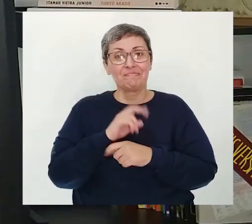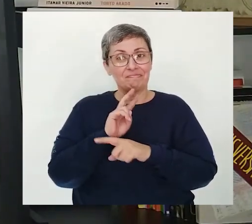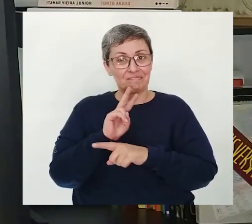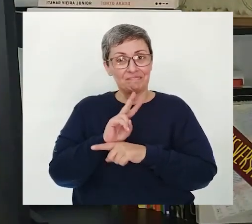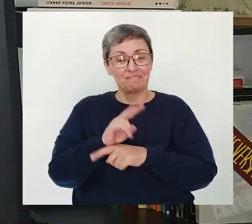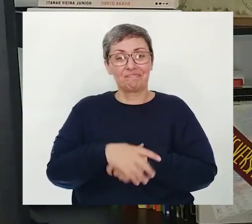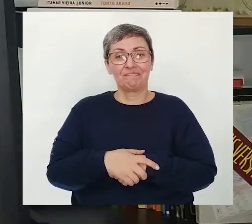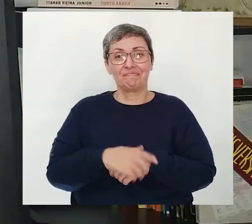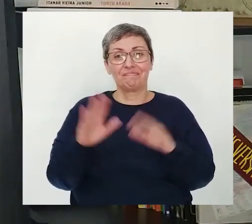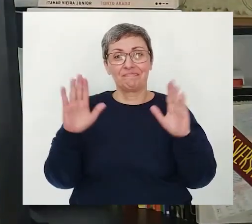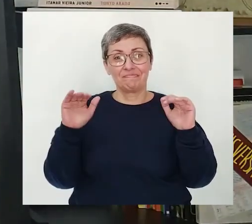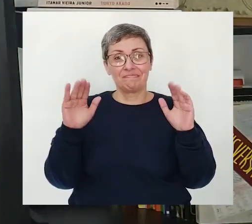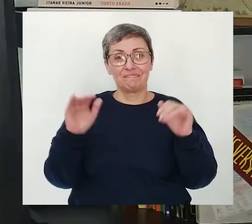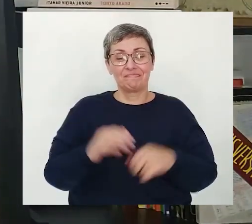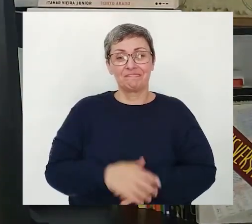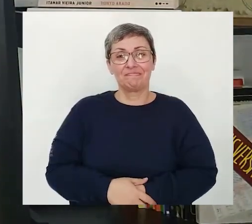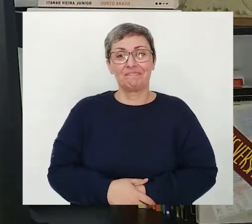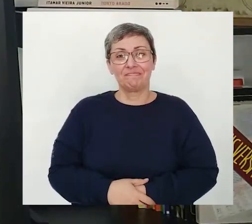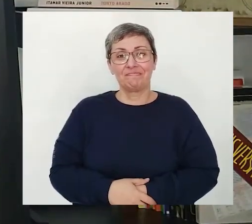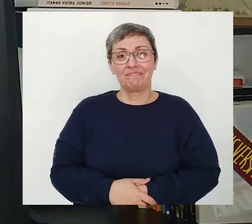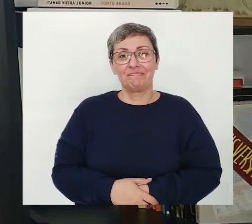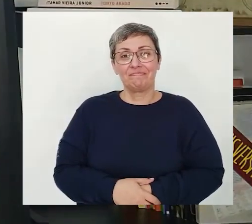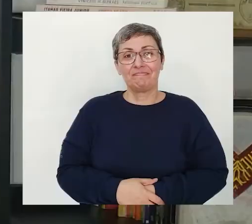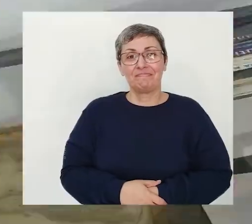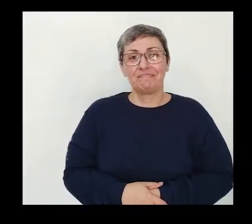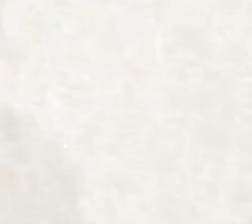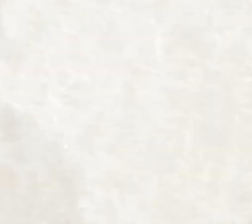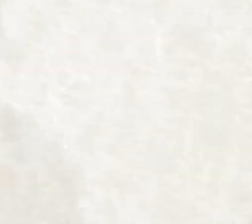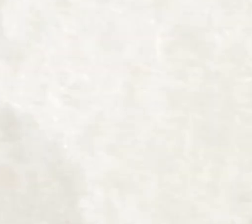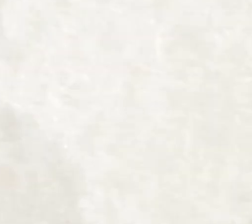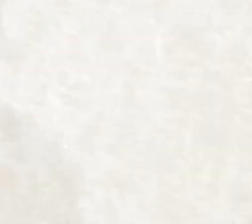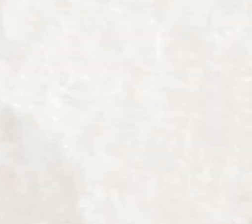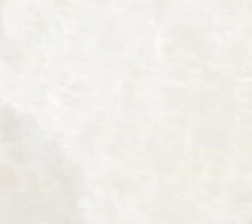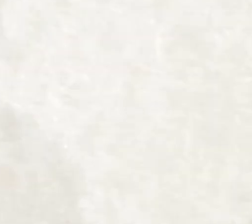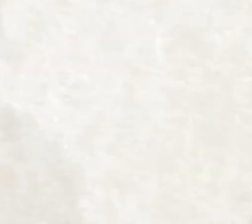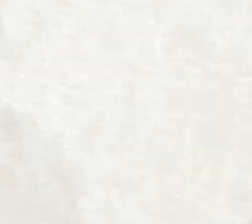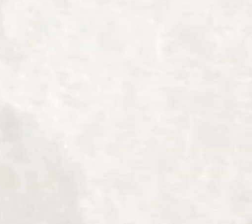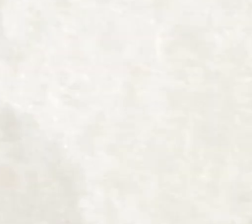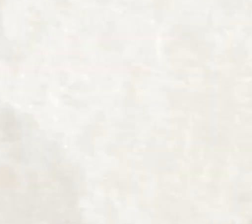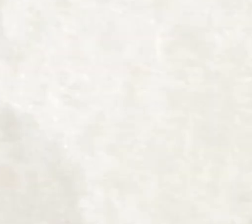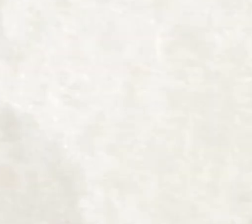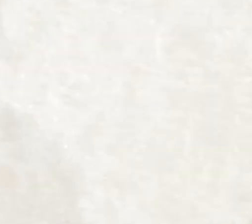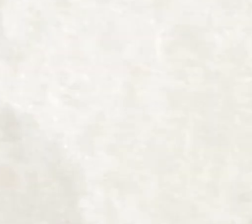Cuidem-se Tchau Tchau Tchau Tchau